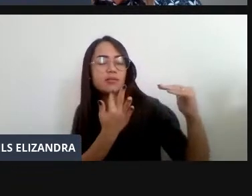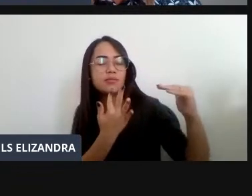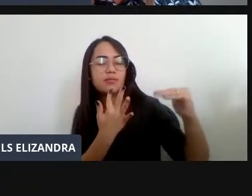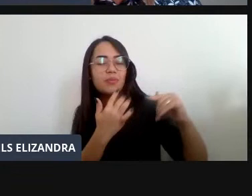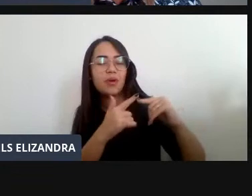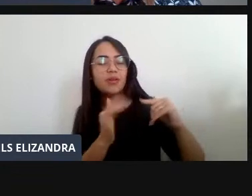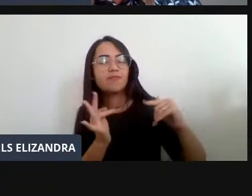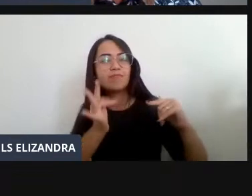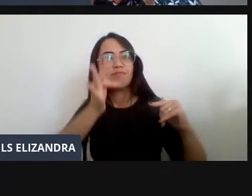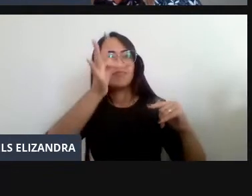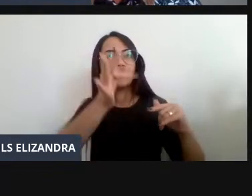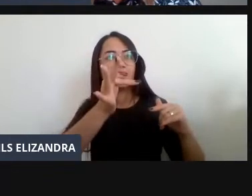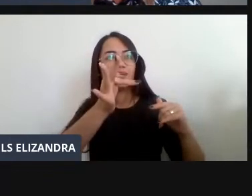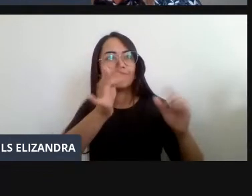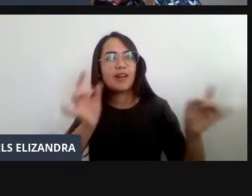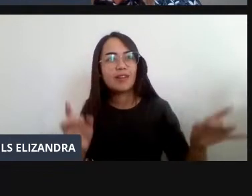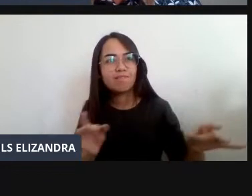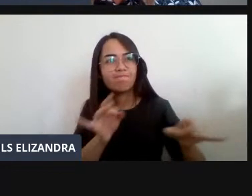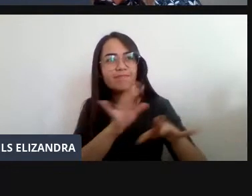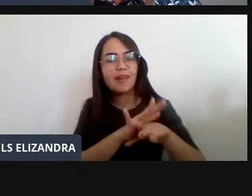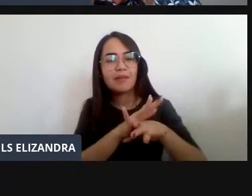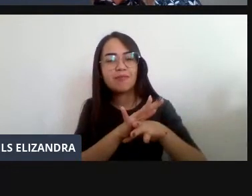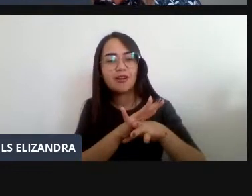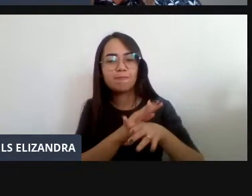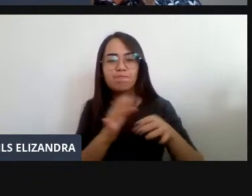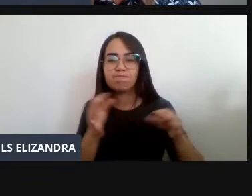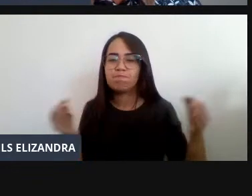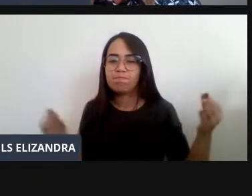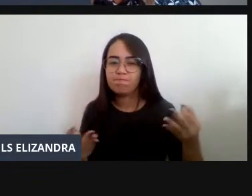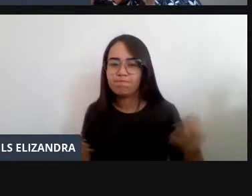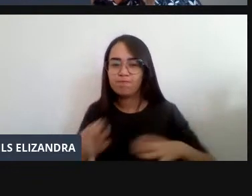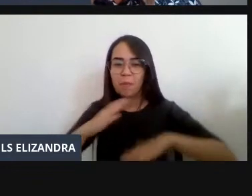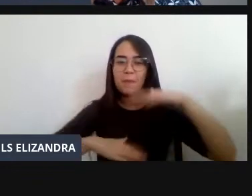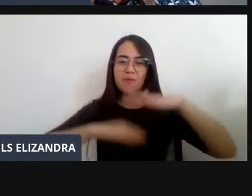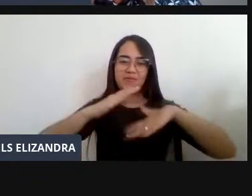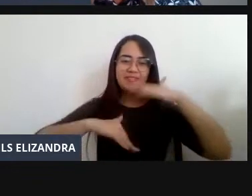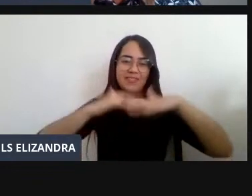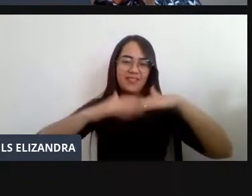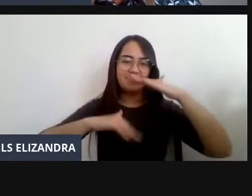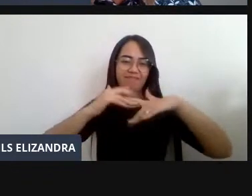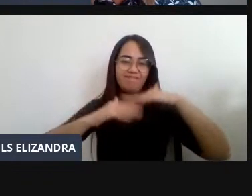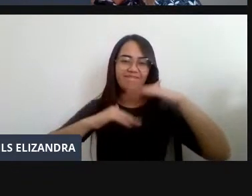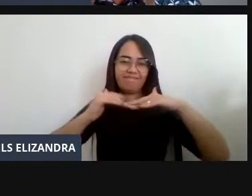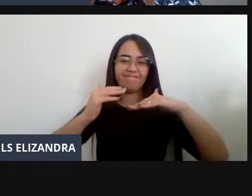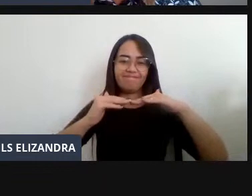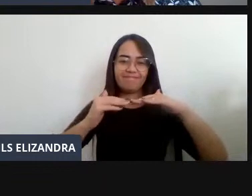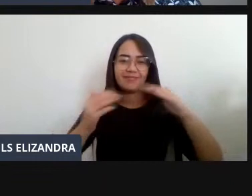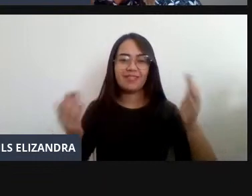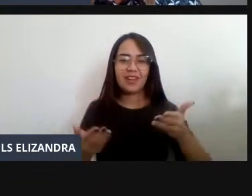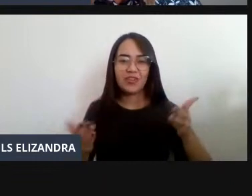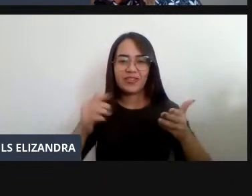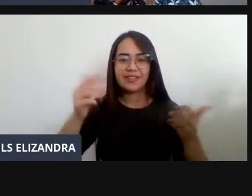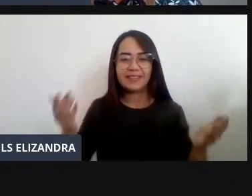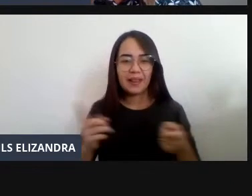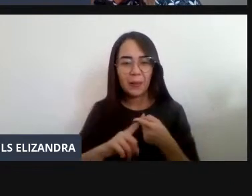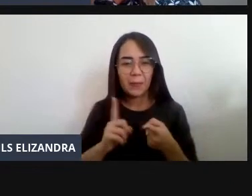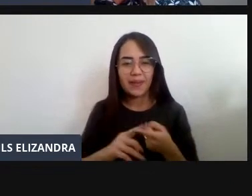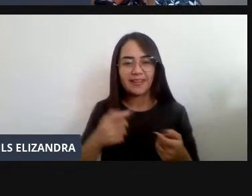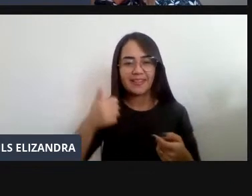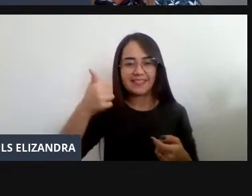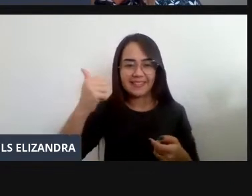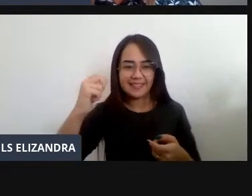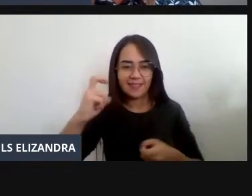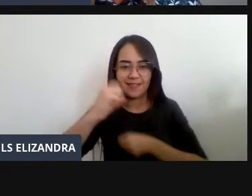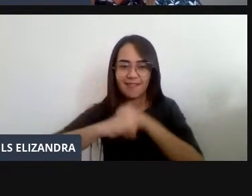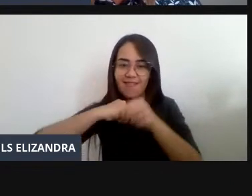Daqui Saia Verdadeiros Profissionais Profissionais Como Aqueles Que Nós Formamos Durante Os 15 Anos Que Estamos Aqui Na Cidade de Gareões Profissionais